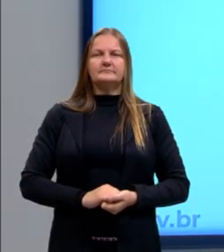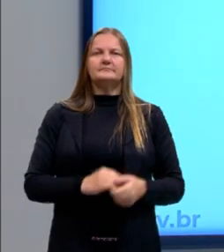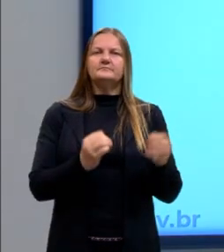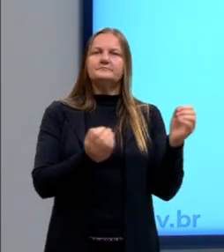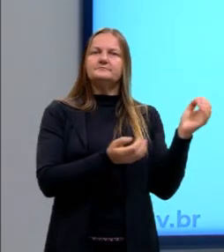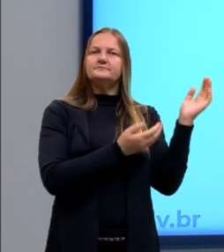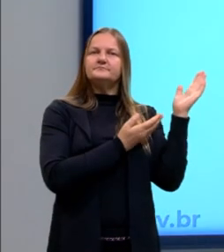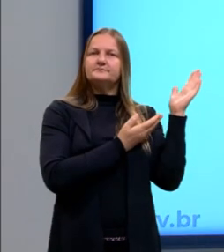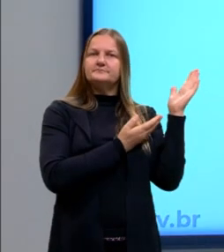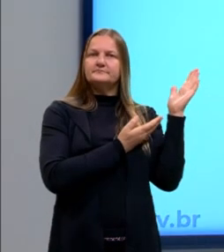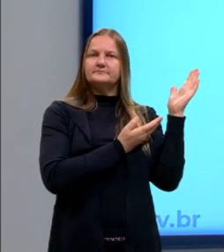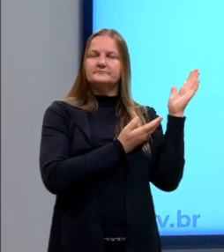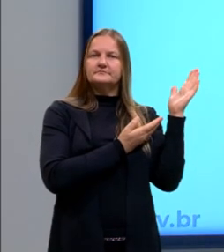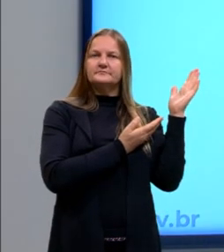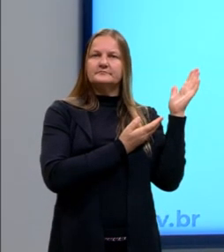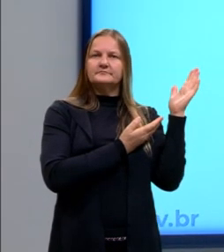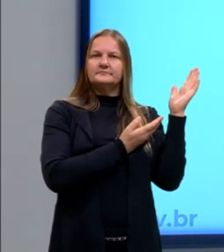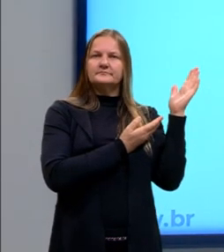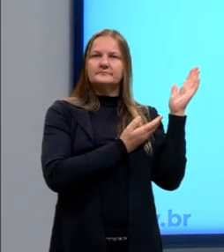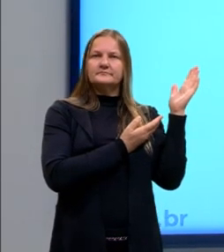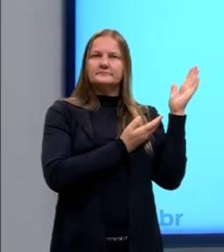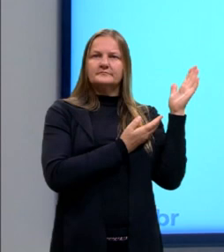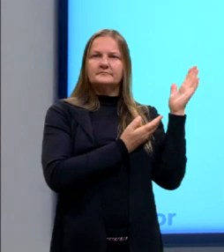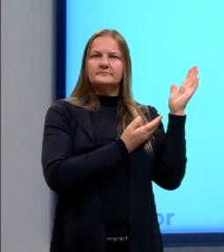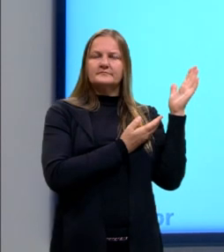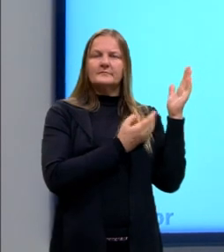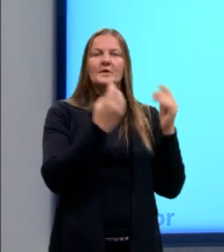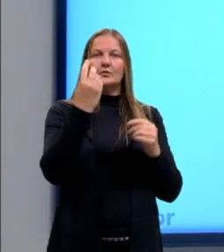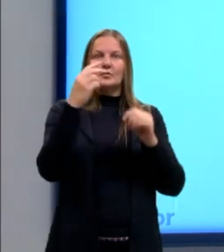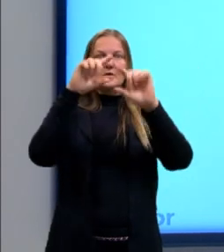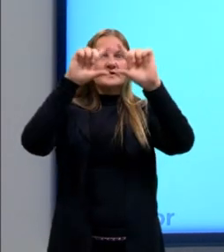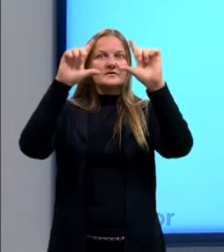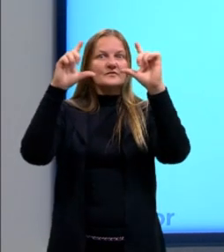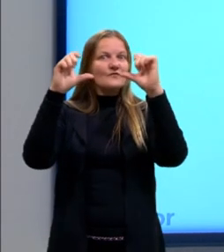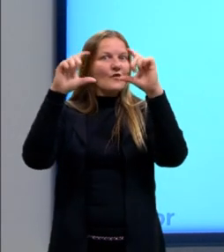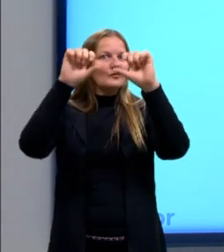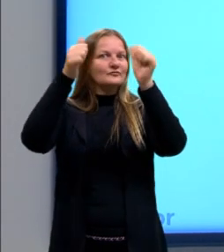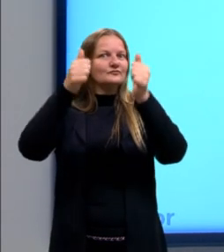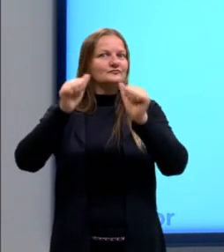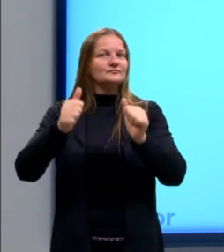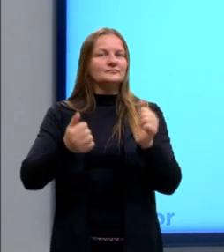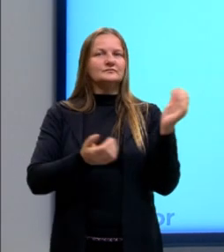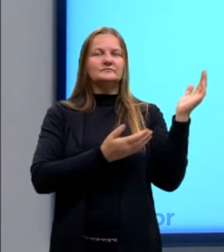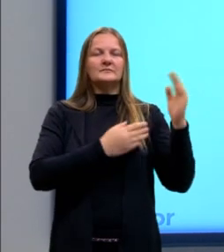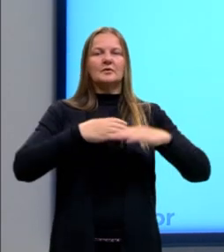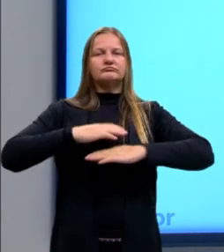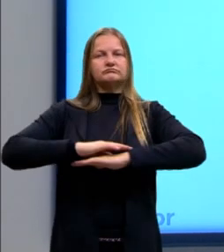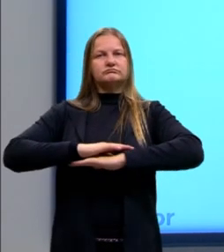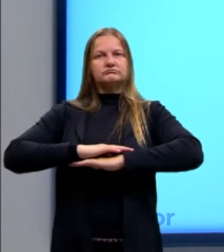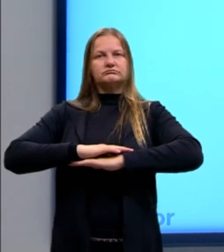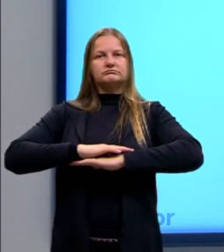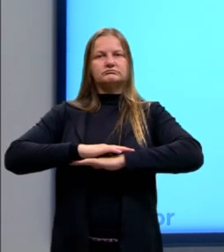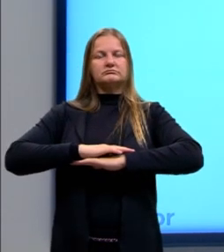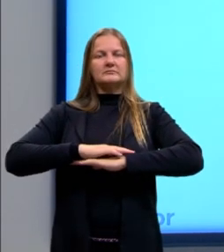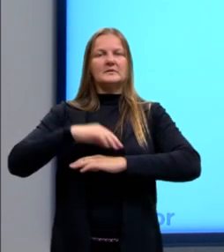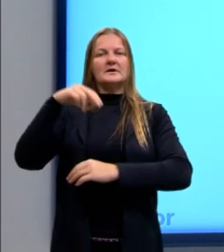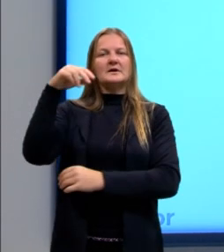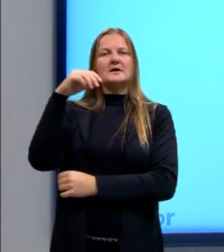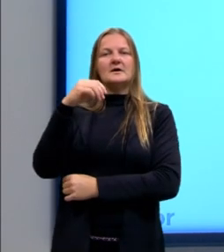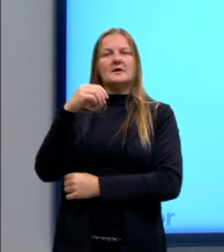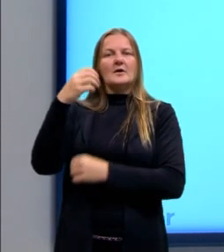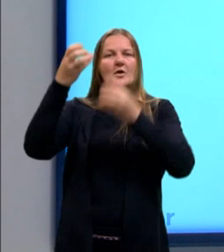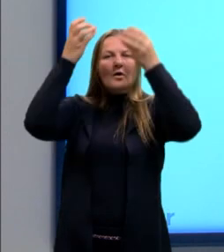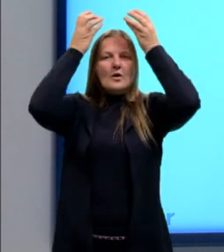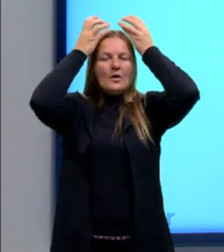E aqui, nesse slide, a gente tem duas imagens. Uma é o busto da rainha Nefertiti, uma das